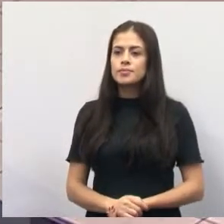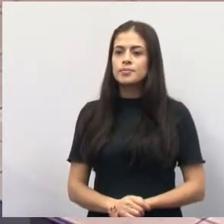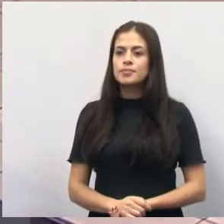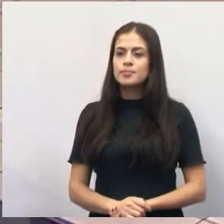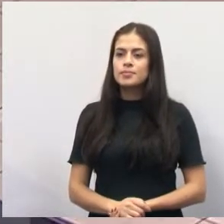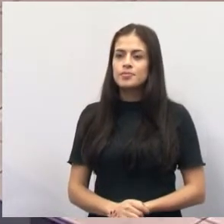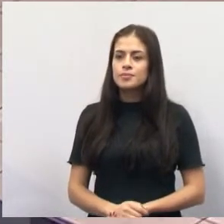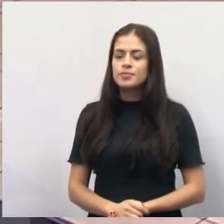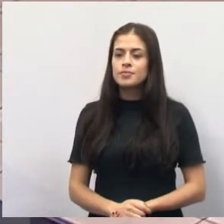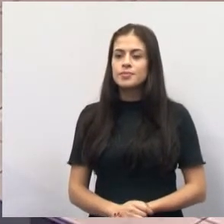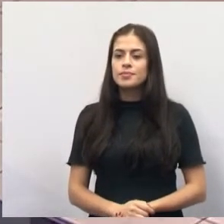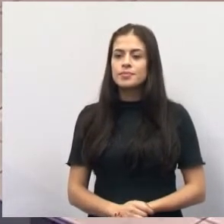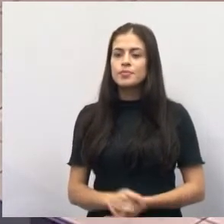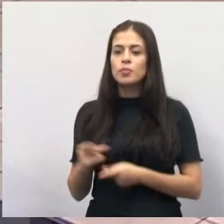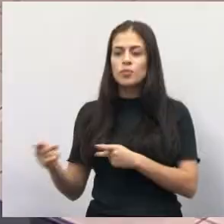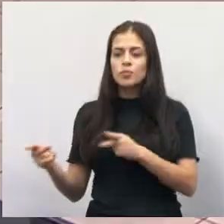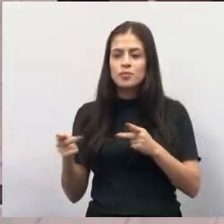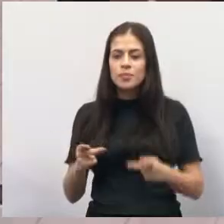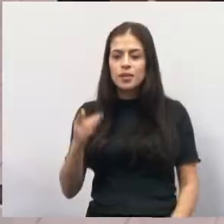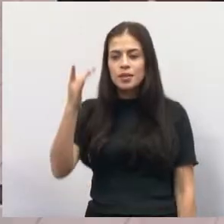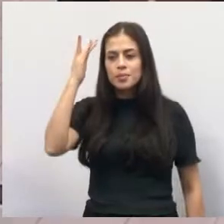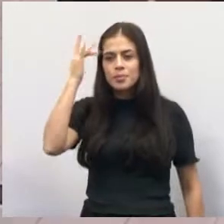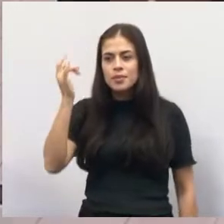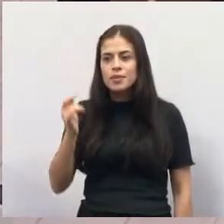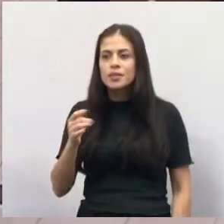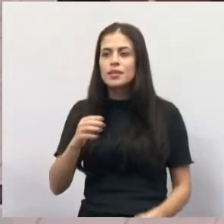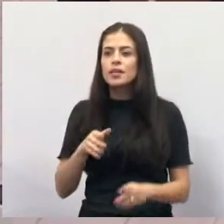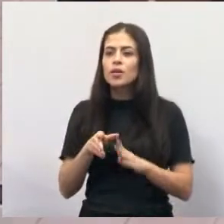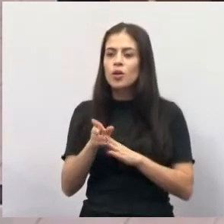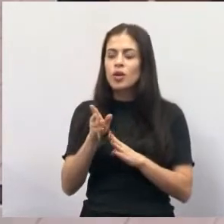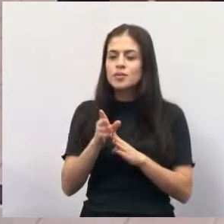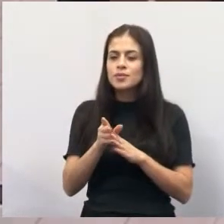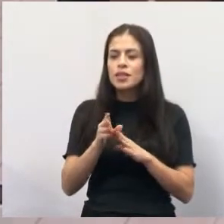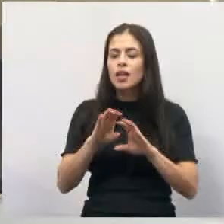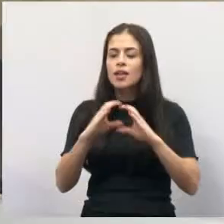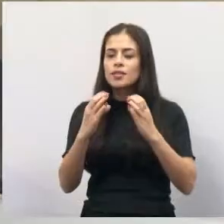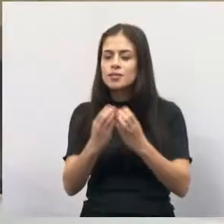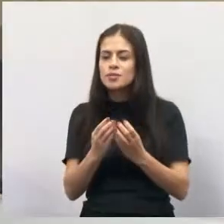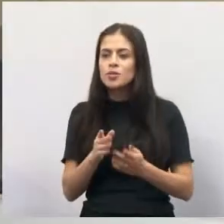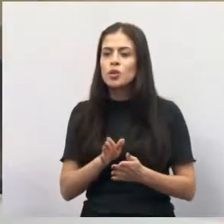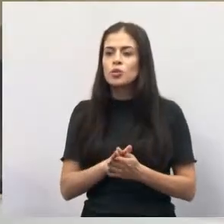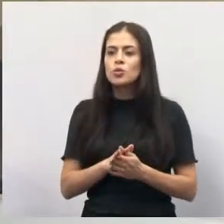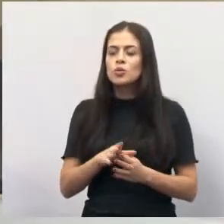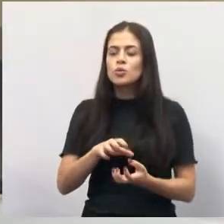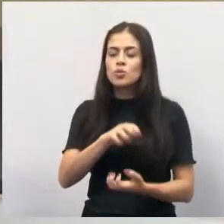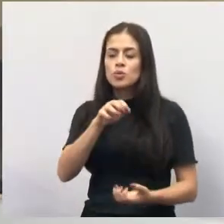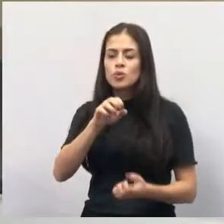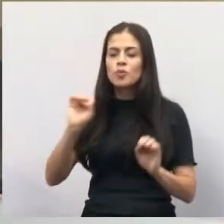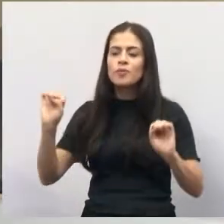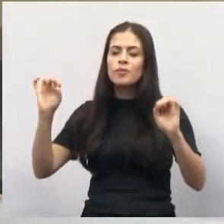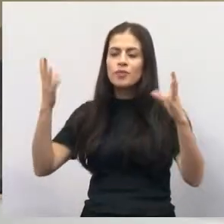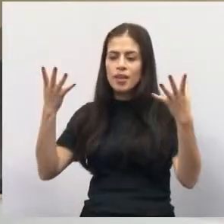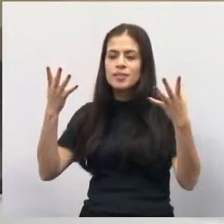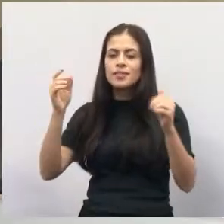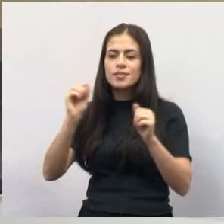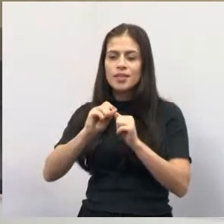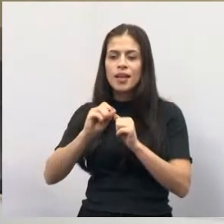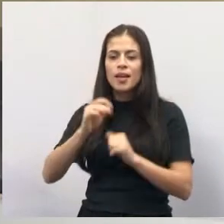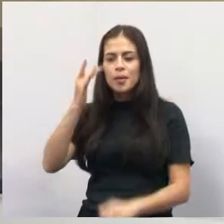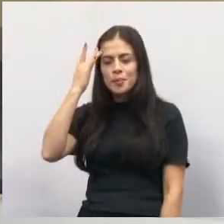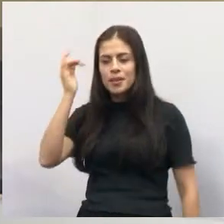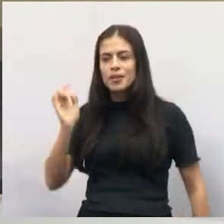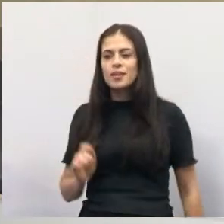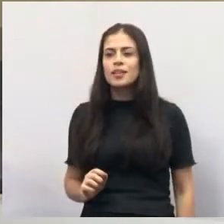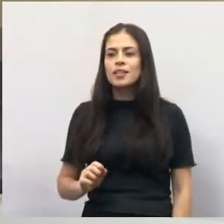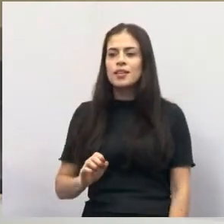Estão todos convidados amanhã, Conselho do Idoso, para participar dessa grande festa que será realizada amanhã, no